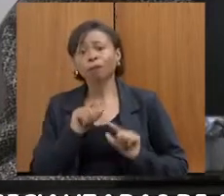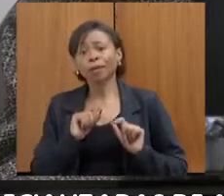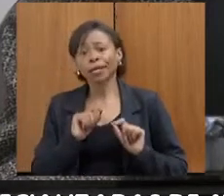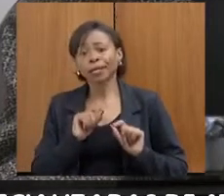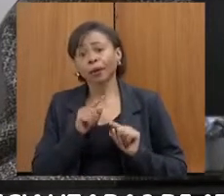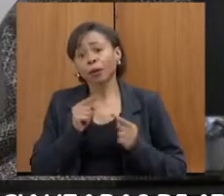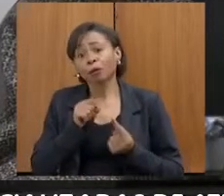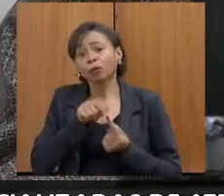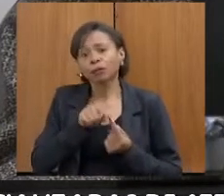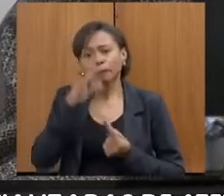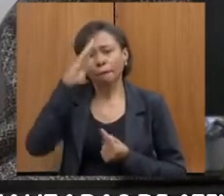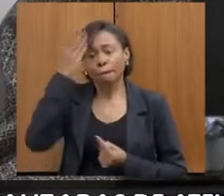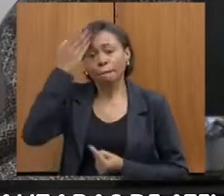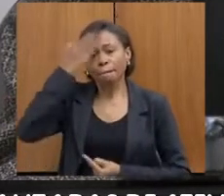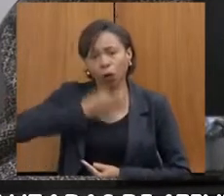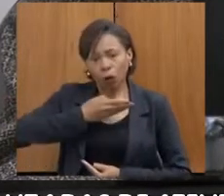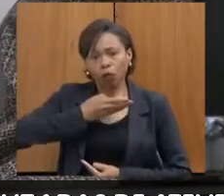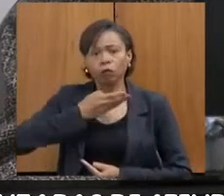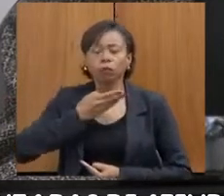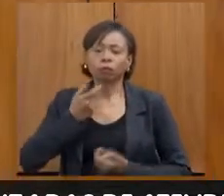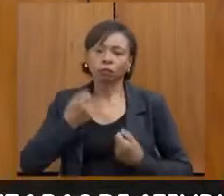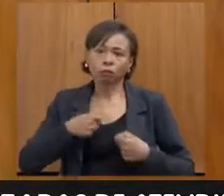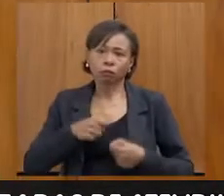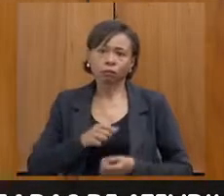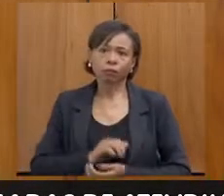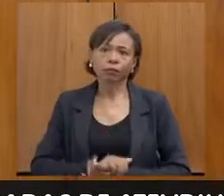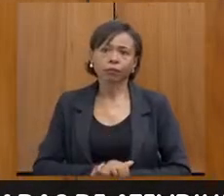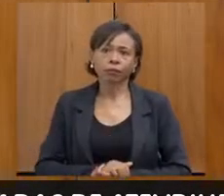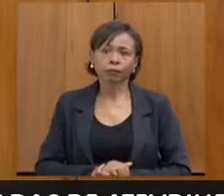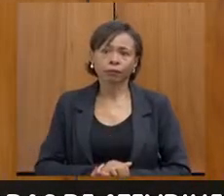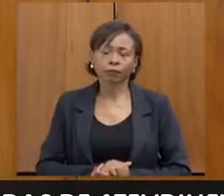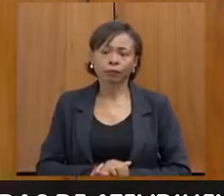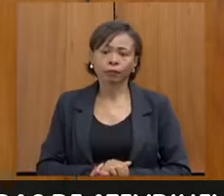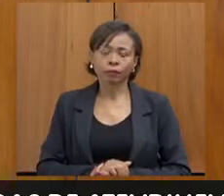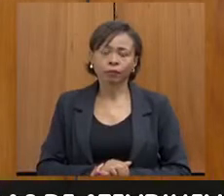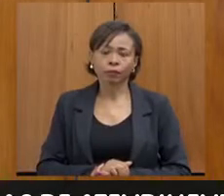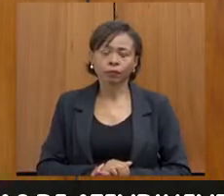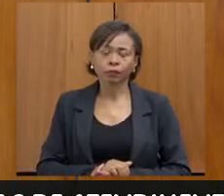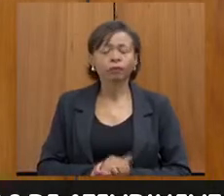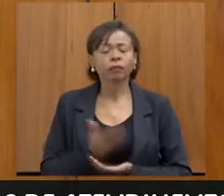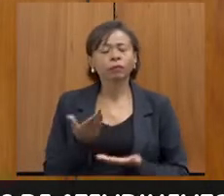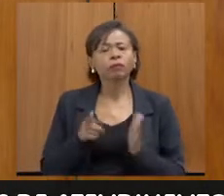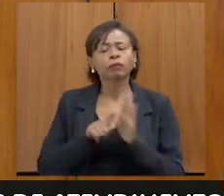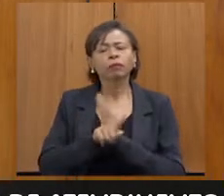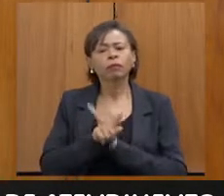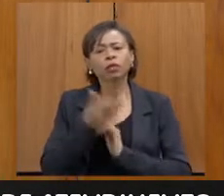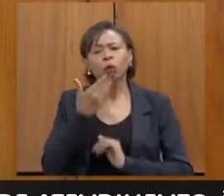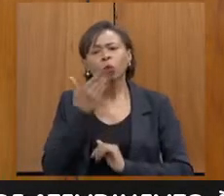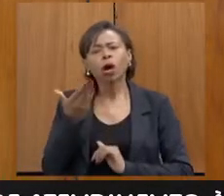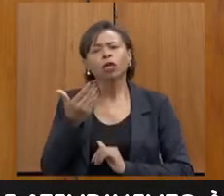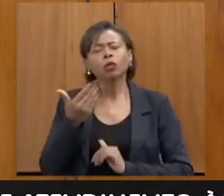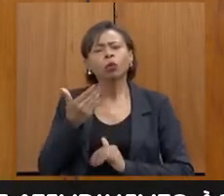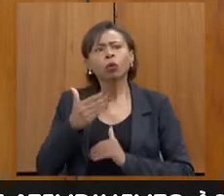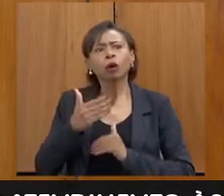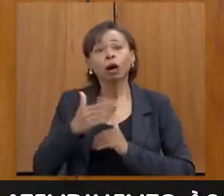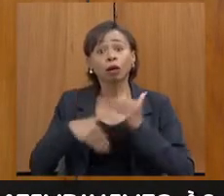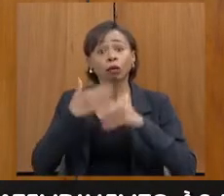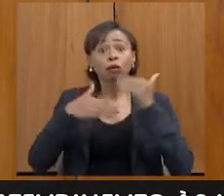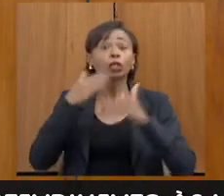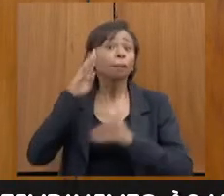mesmo desses crimes quando acontecerem. Ok. Agora, quais os principais avanços